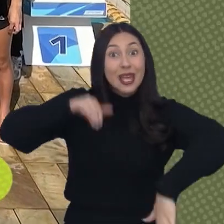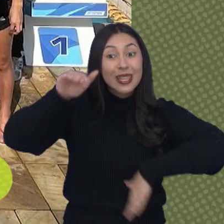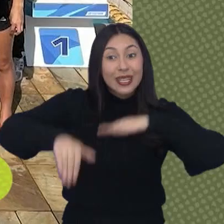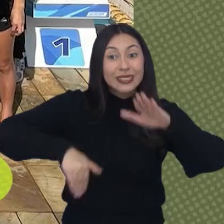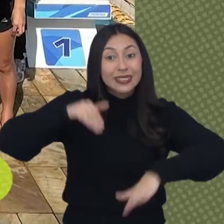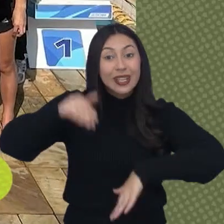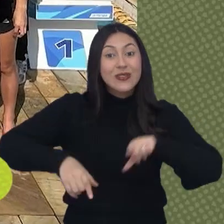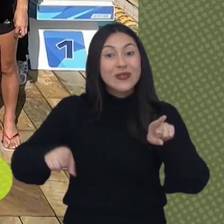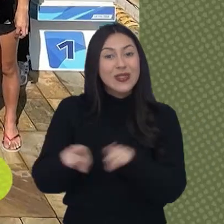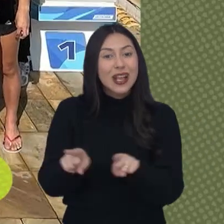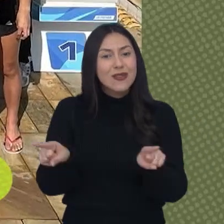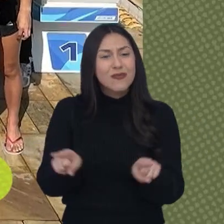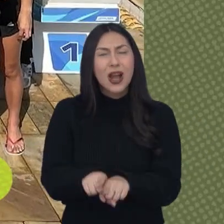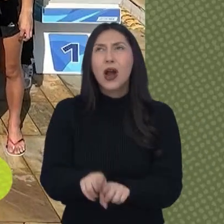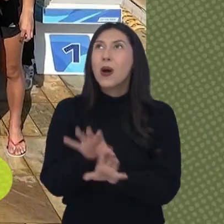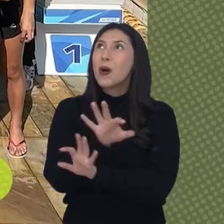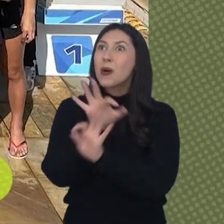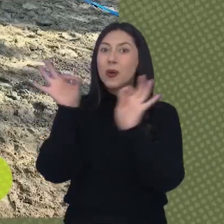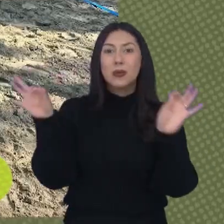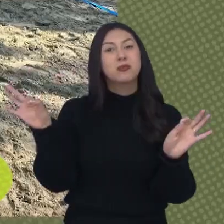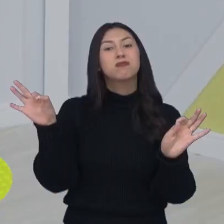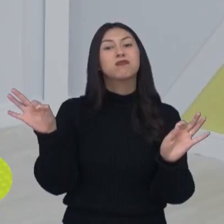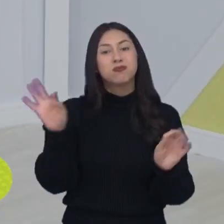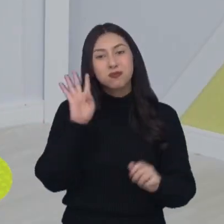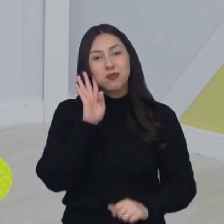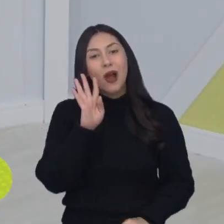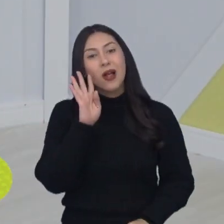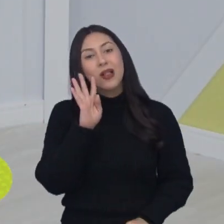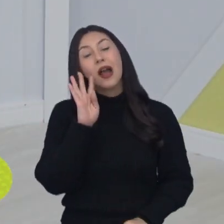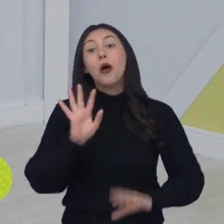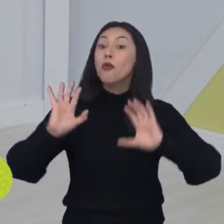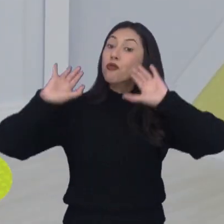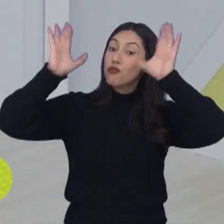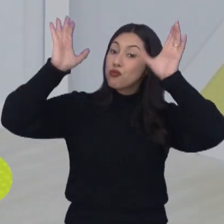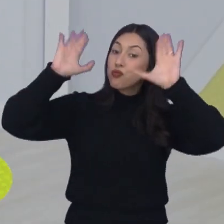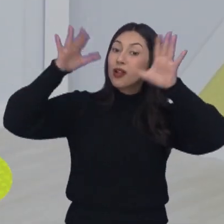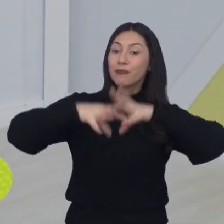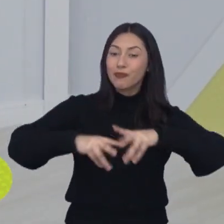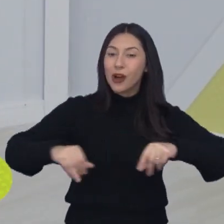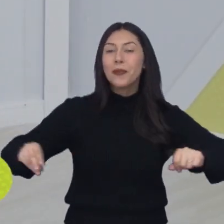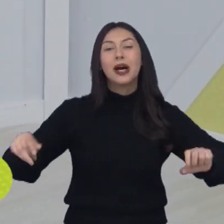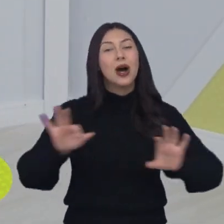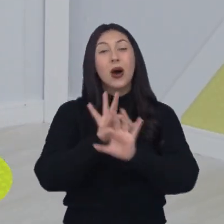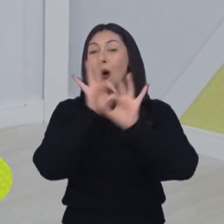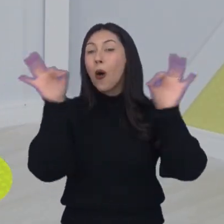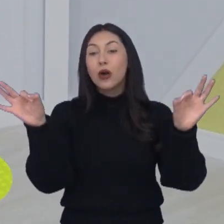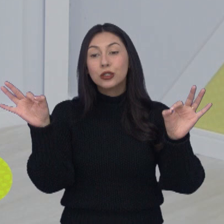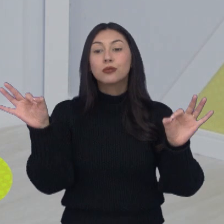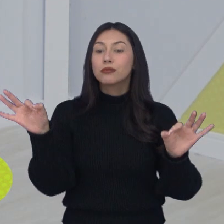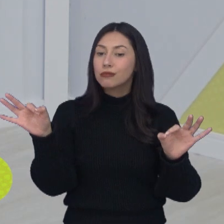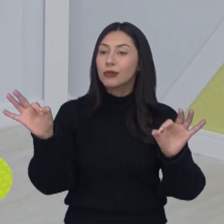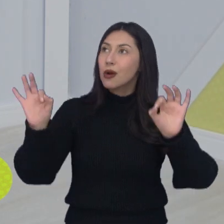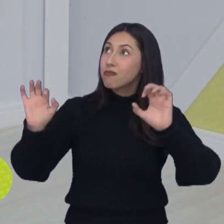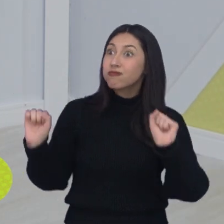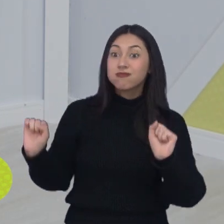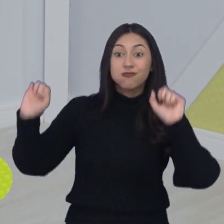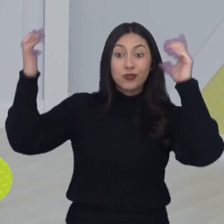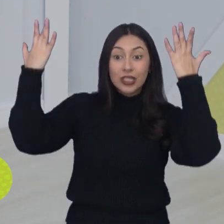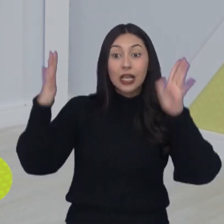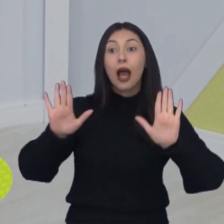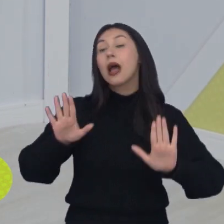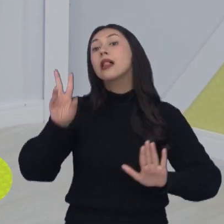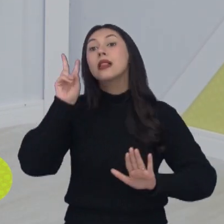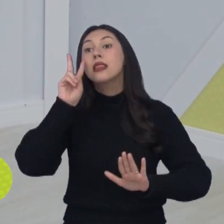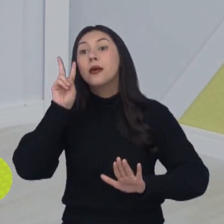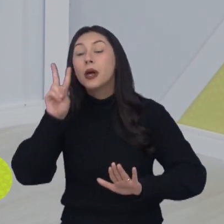masculino e feminino, bem demais também. Muito bacana, realmente, a vôlei de praia, sensacional, né, Paulito? Tem uma grande festa e lembrando, né, os